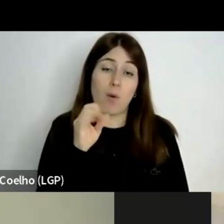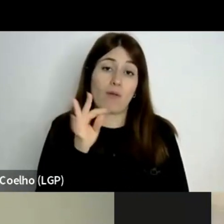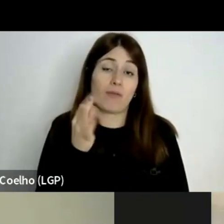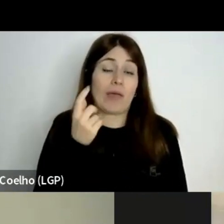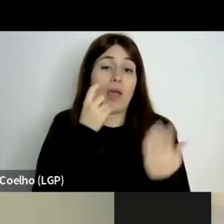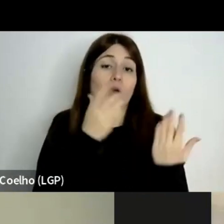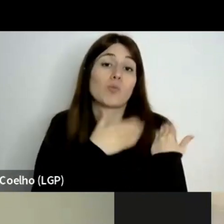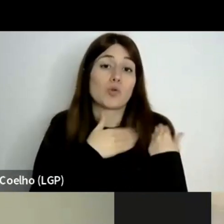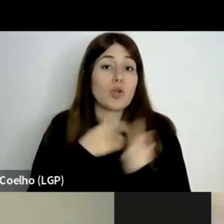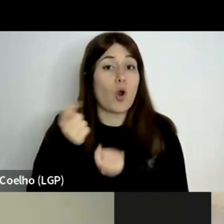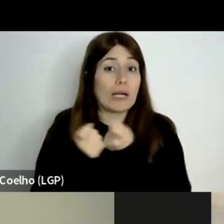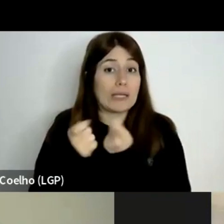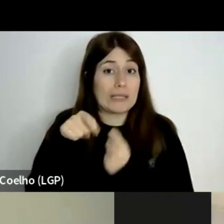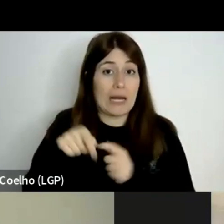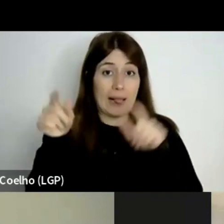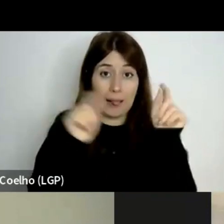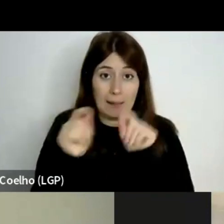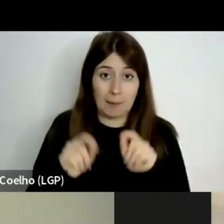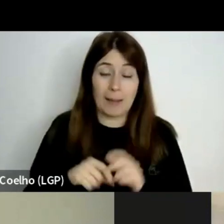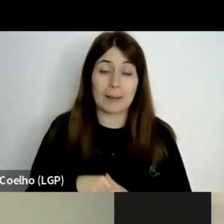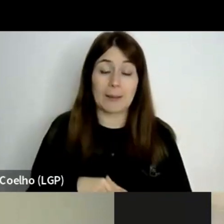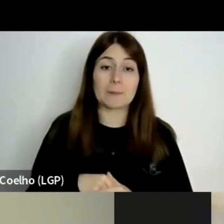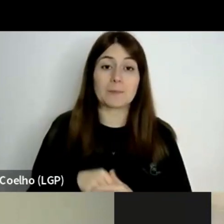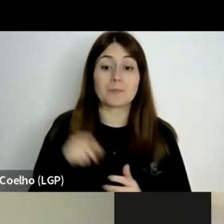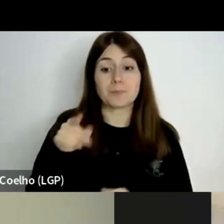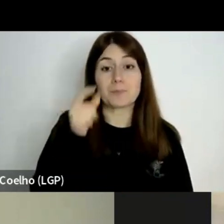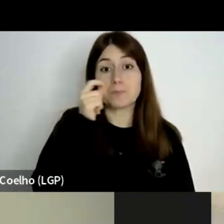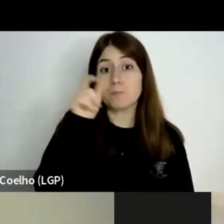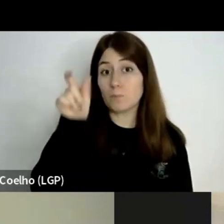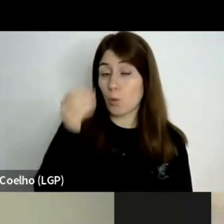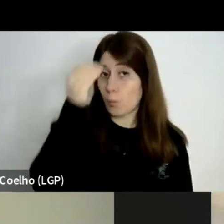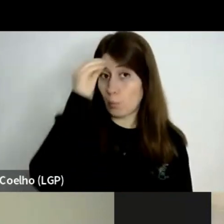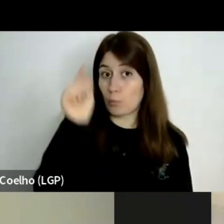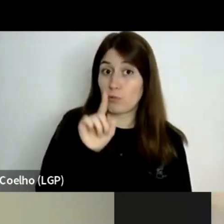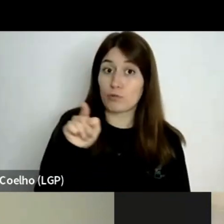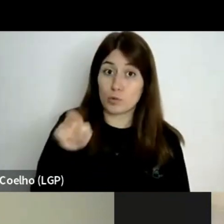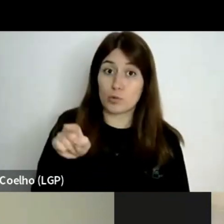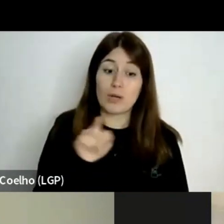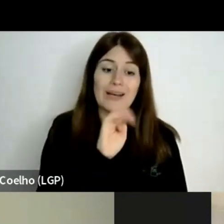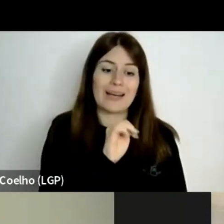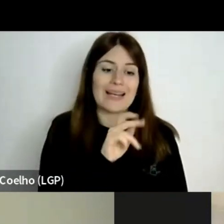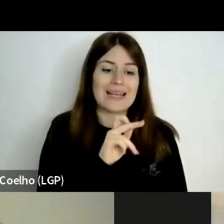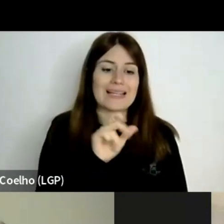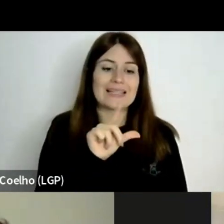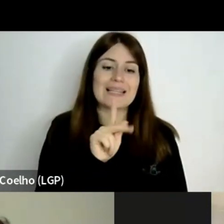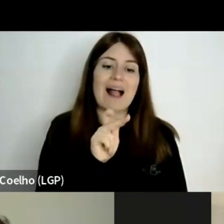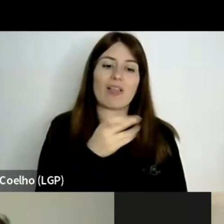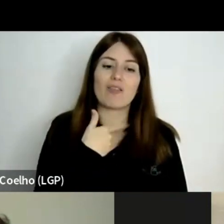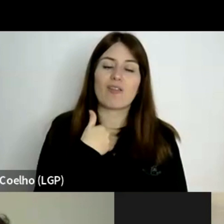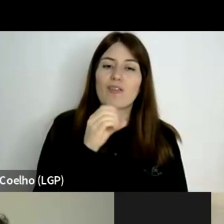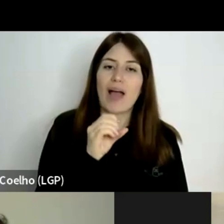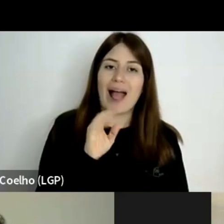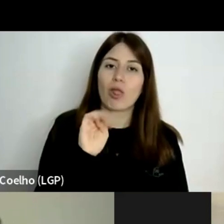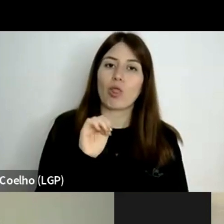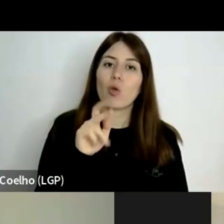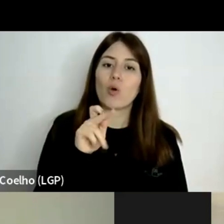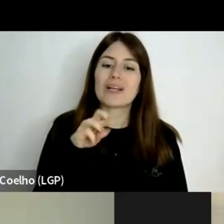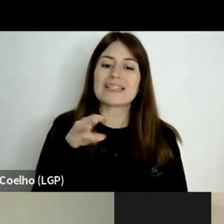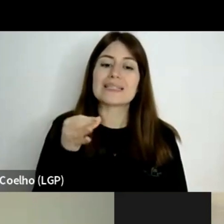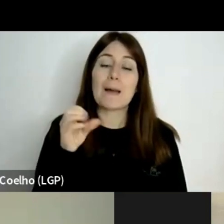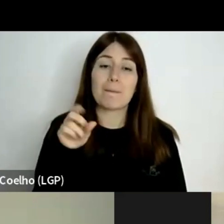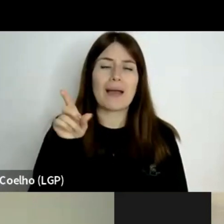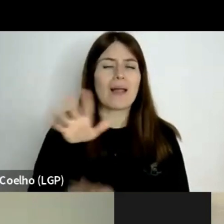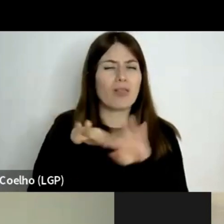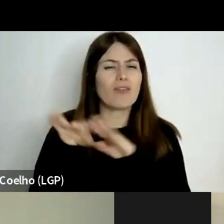O professor Salvador Sampaio faz uma reflexão interessante. Já em